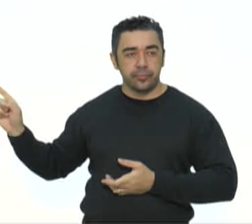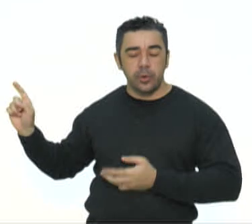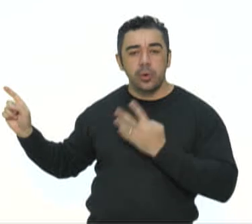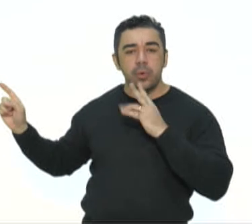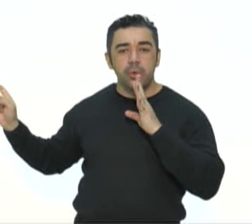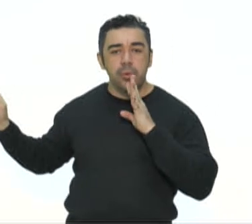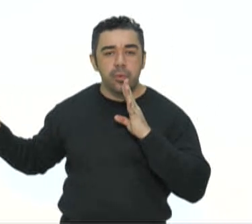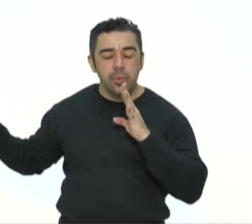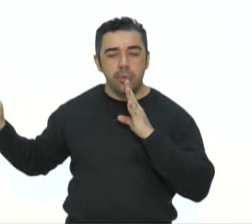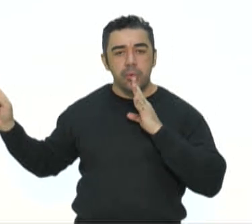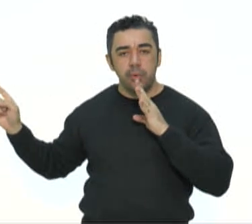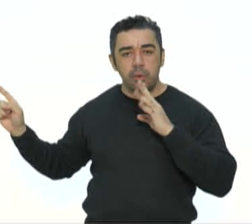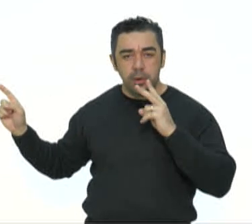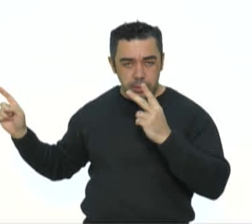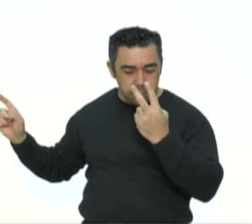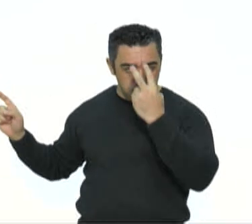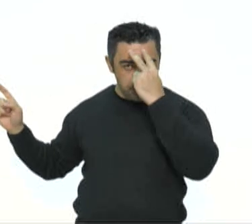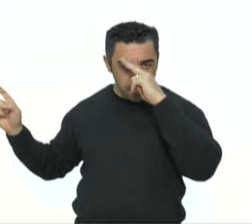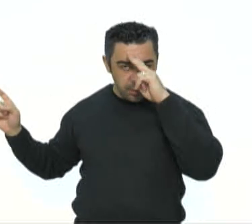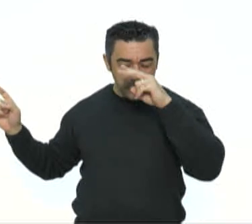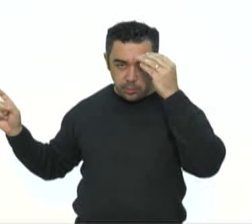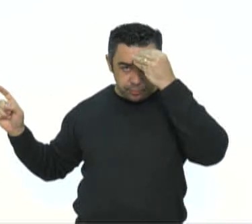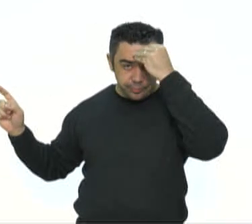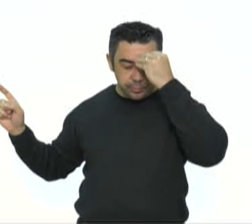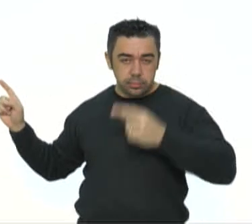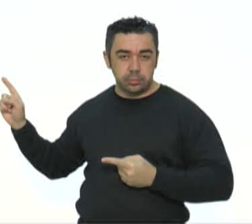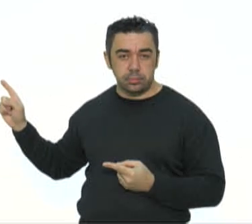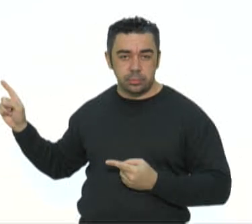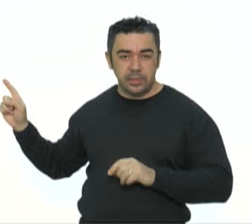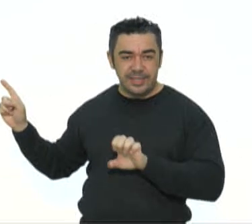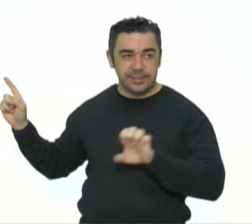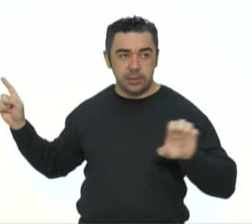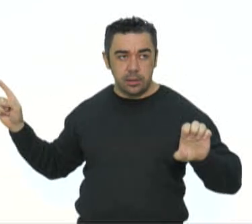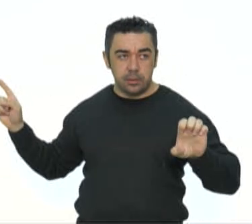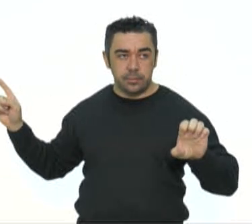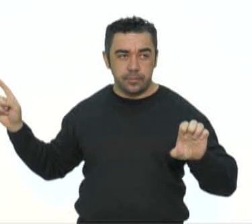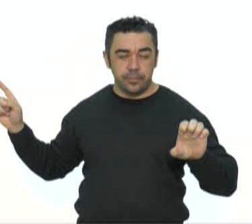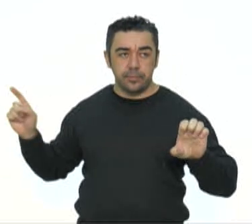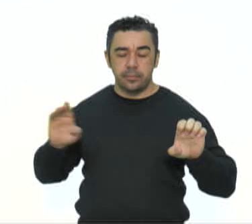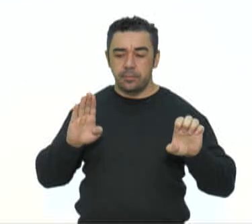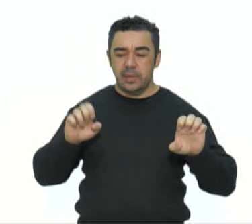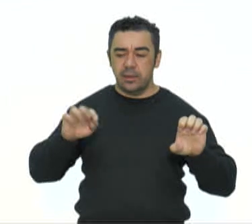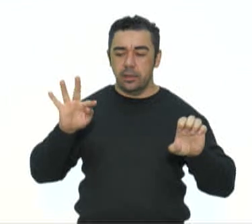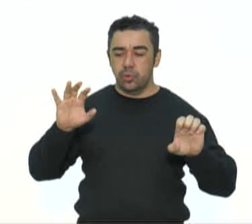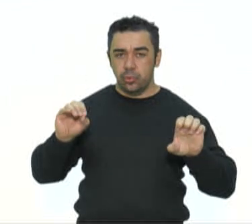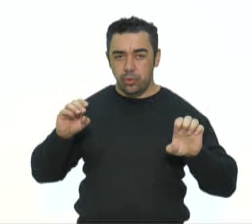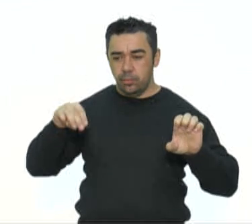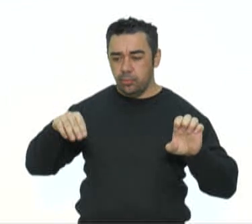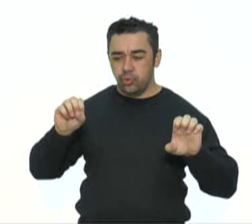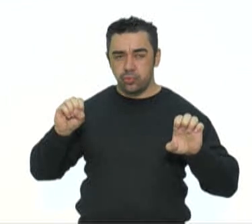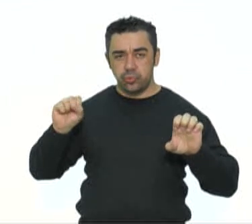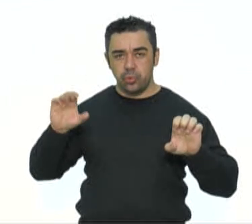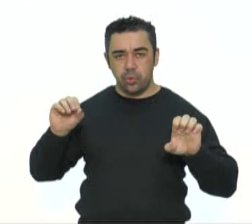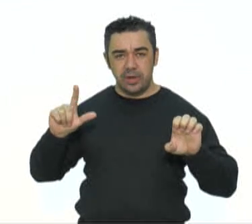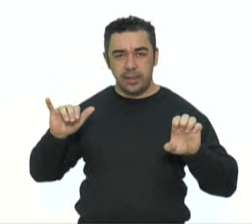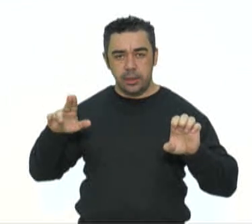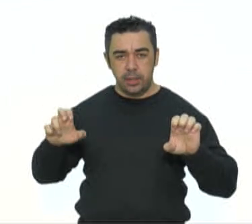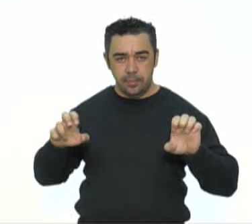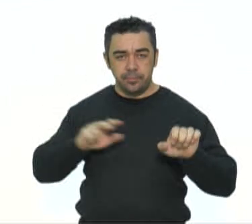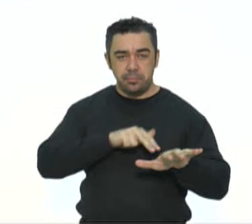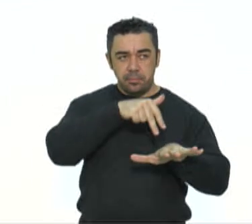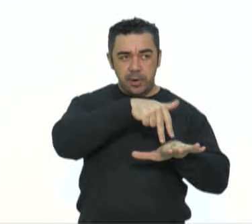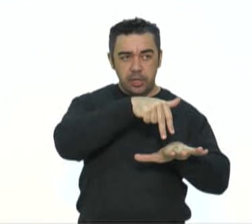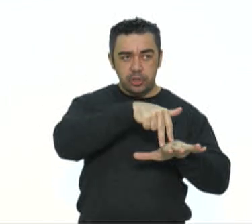lembrar bastante deles enchendo a sua tela. Do lado esquerdo, Benito Mussolini e o símbolo do Partido